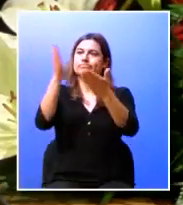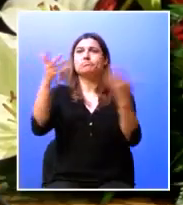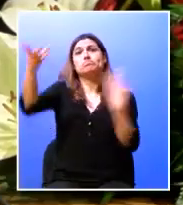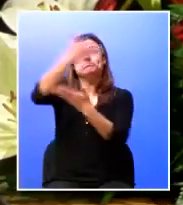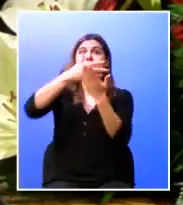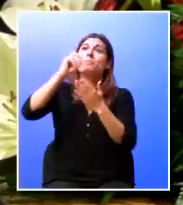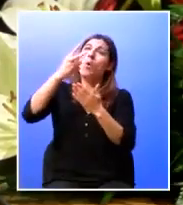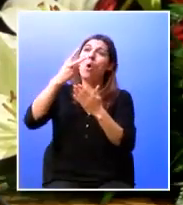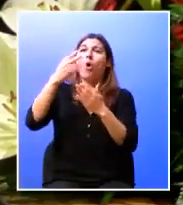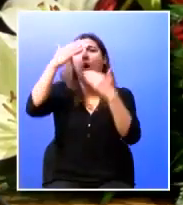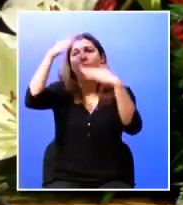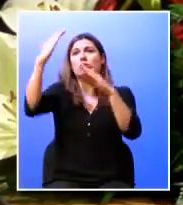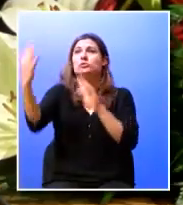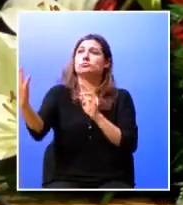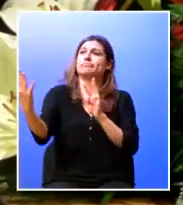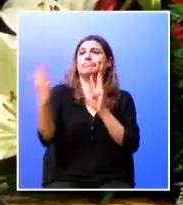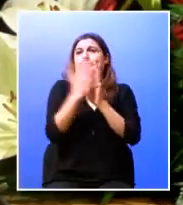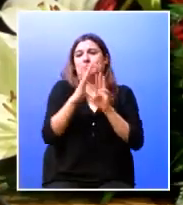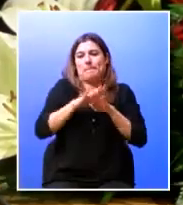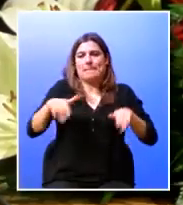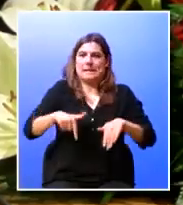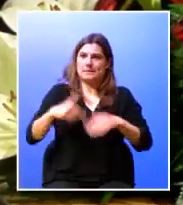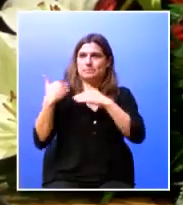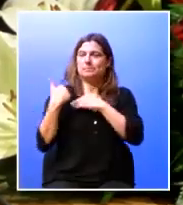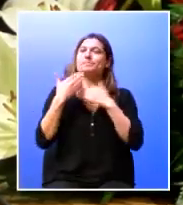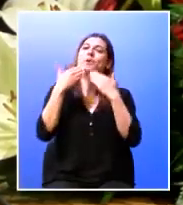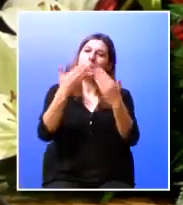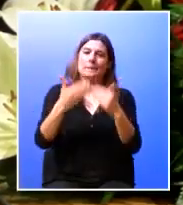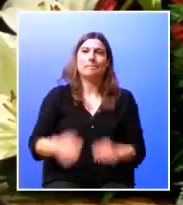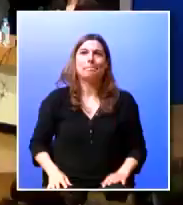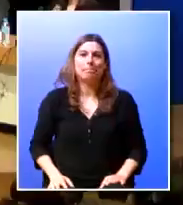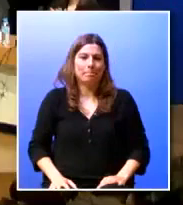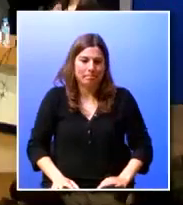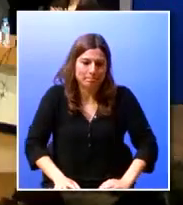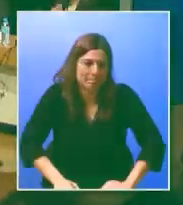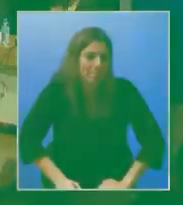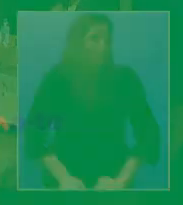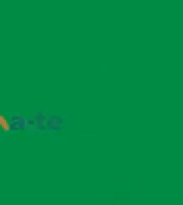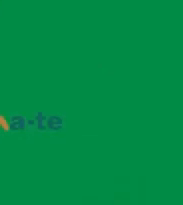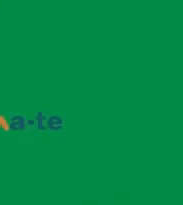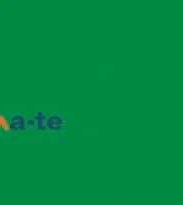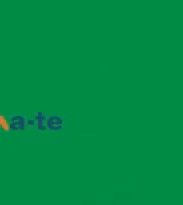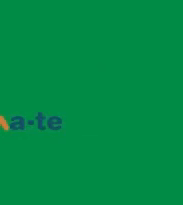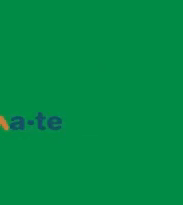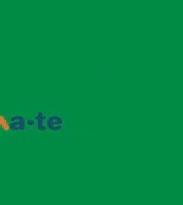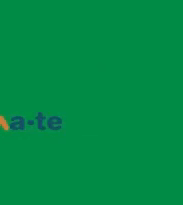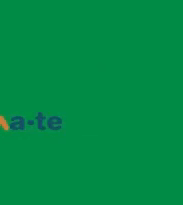os outros ou a virem conversar com a mesa muito obrigada Obrigada Obrigada